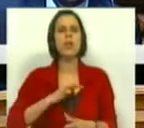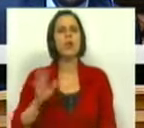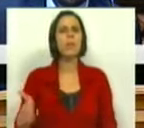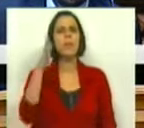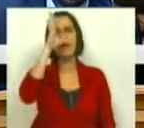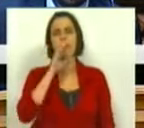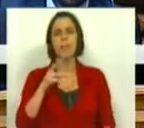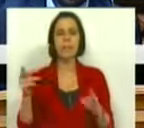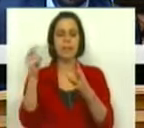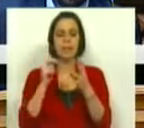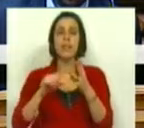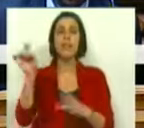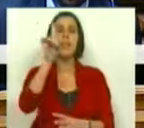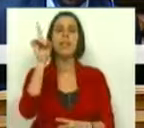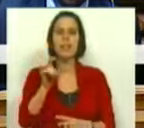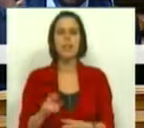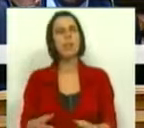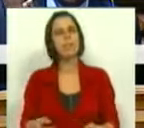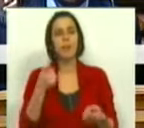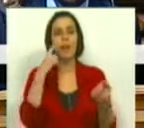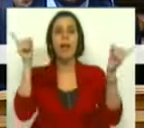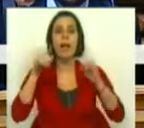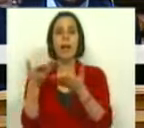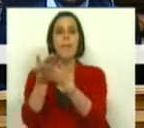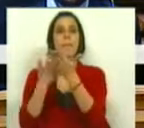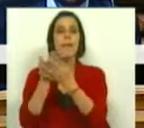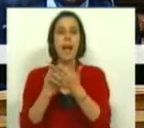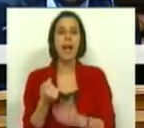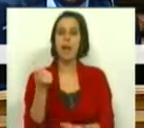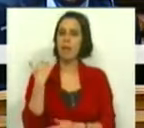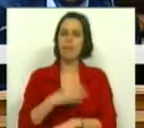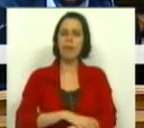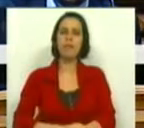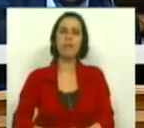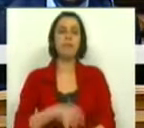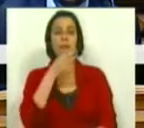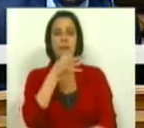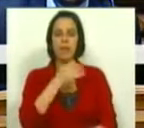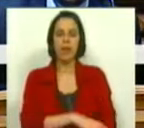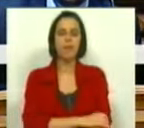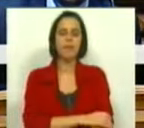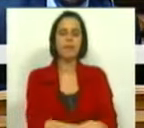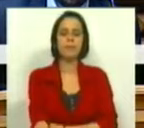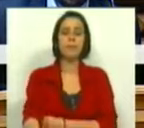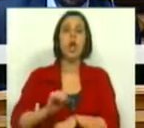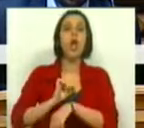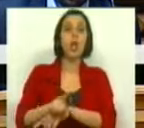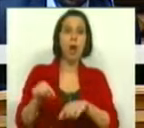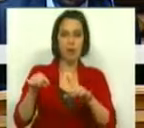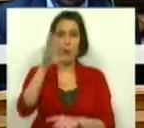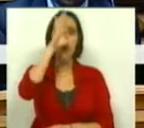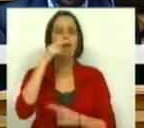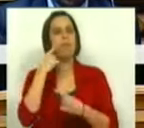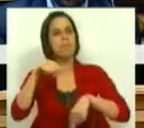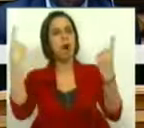Senhor Primeiro-Ministro, uma terceira questão. A questão do regresso aos mercados ainda aqui há pouco, ventilada. Desde o primeiro momento que este